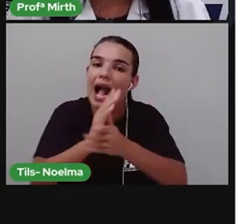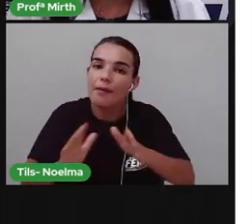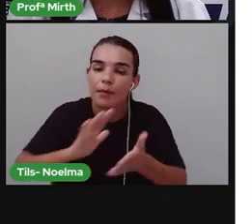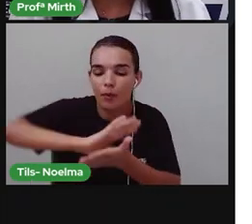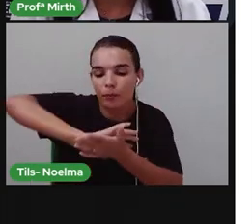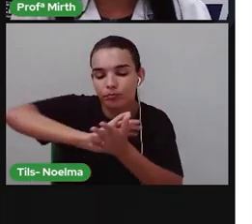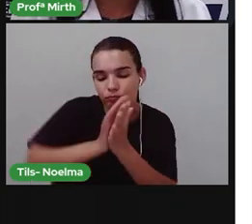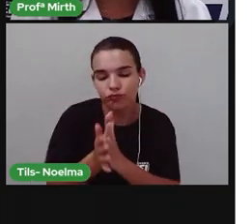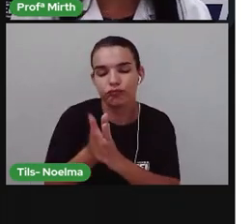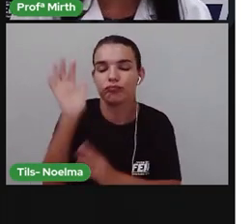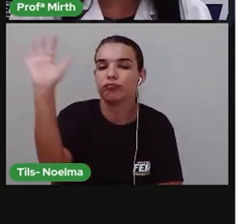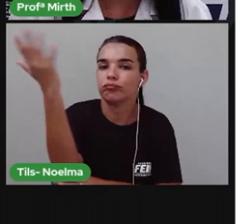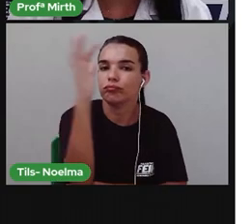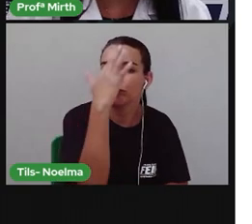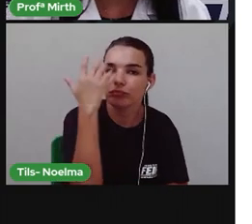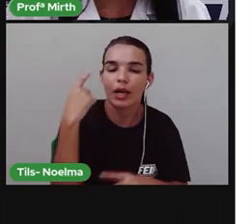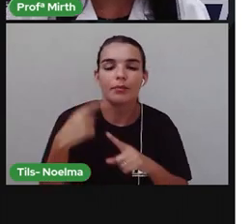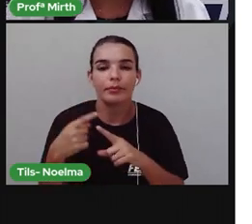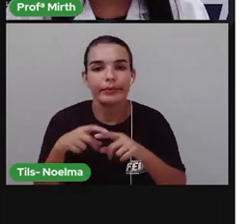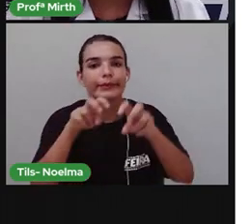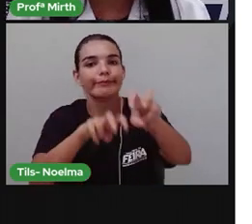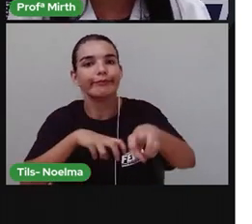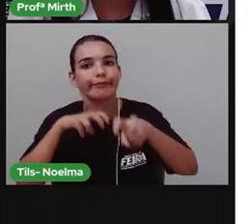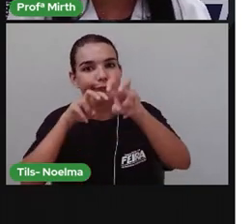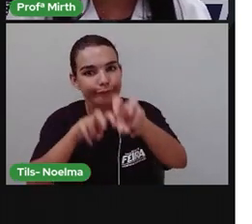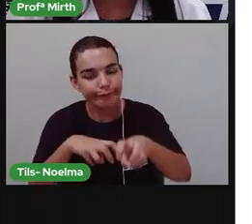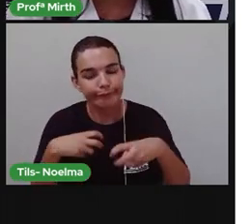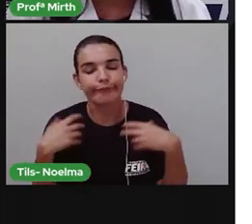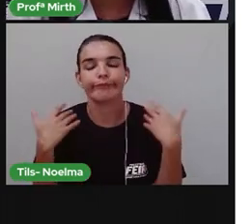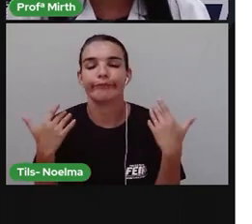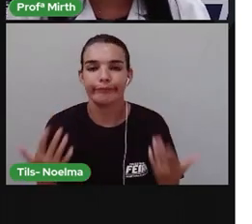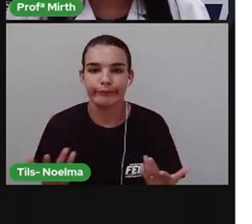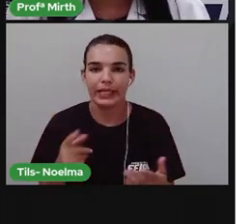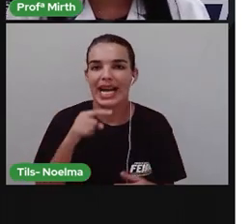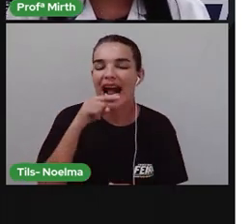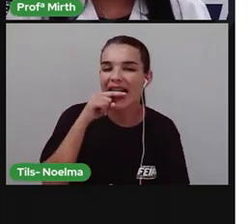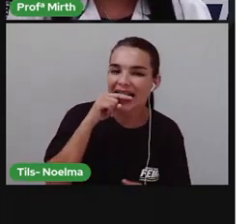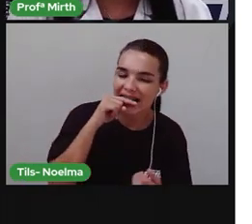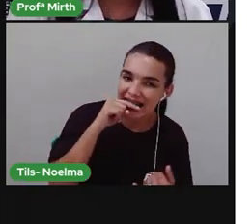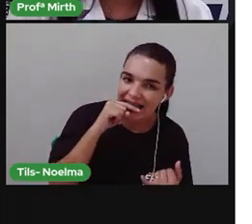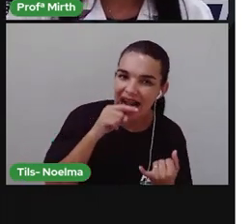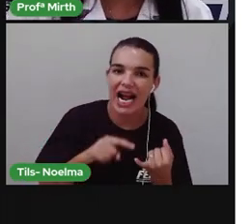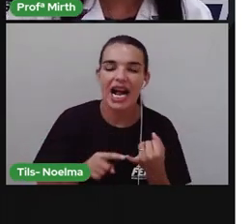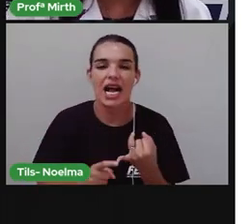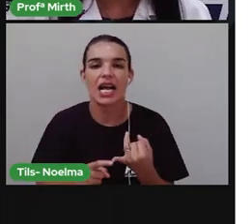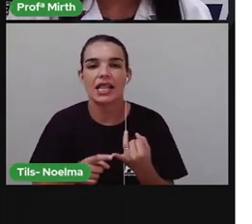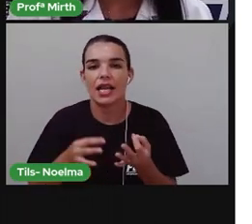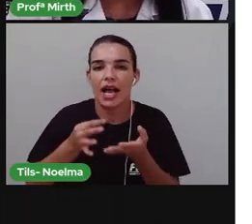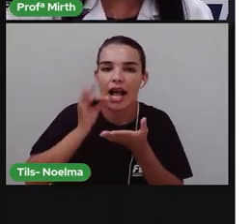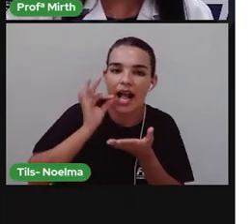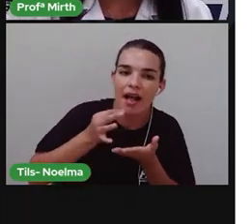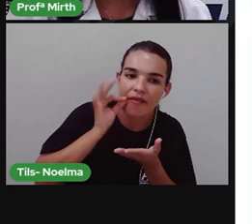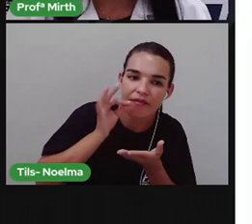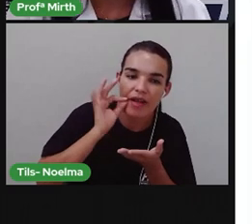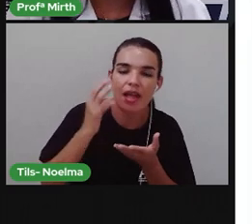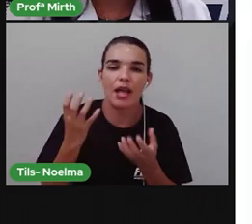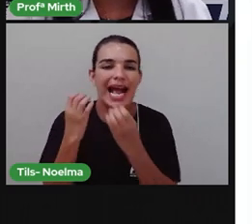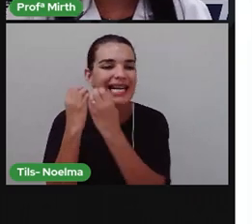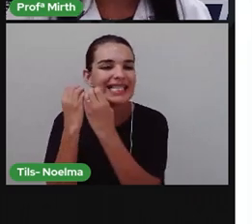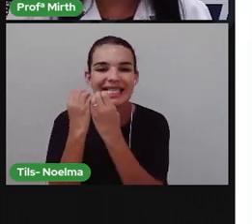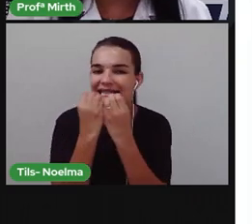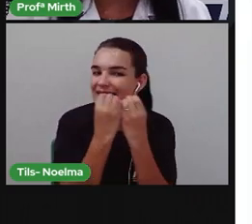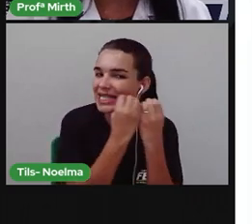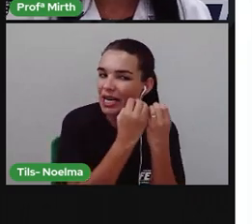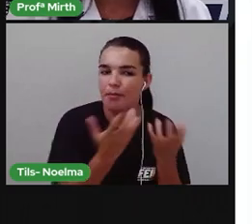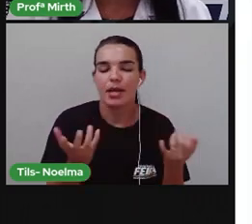Para que se faça ali Plantações agrícolas Cultivos, né? De plantas Como o milho Como